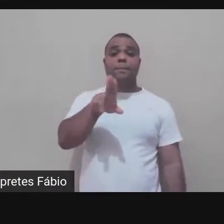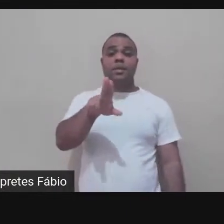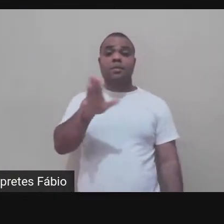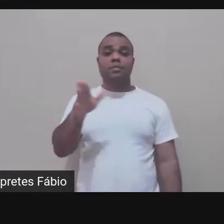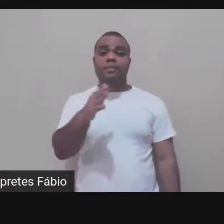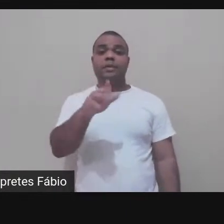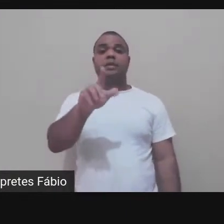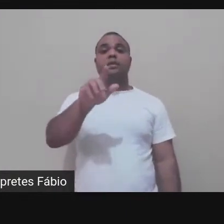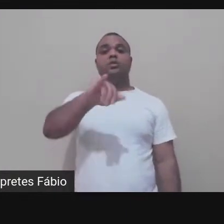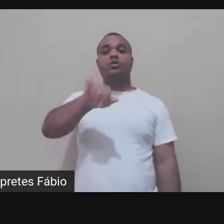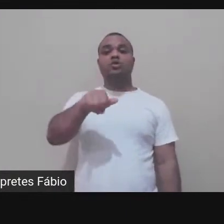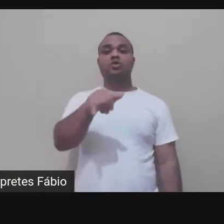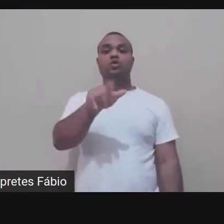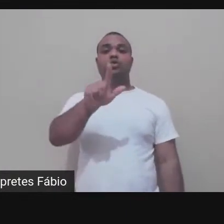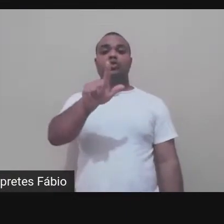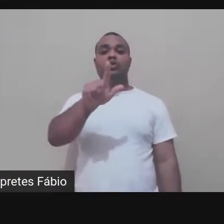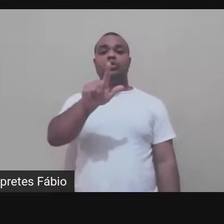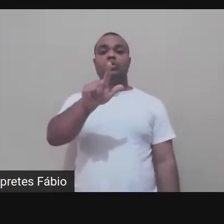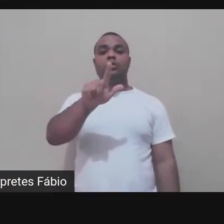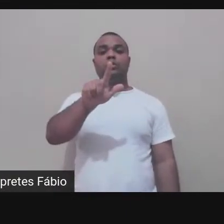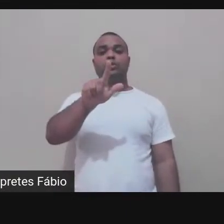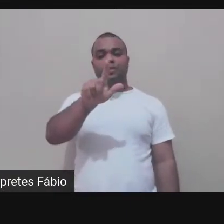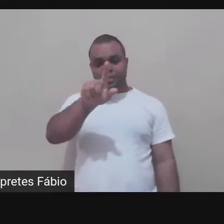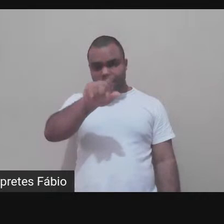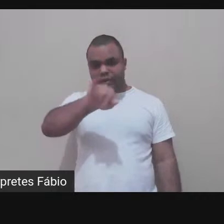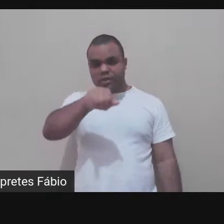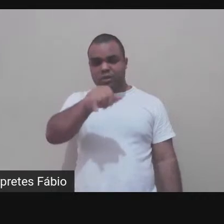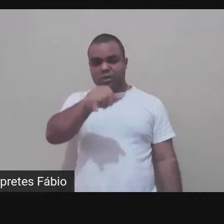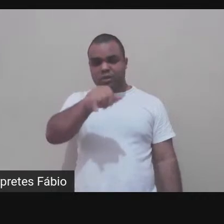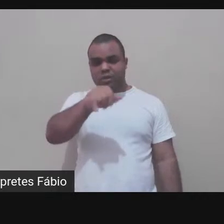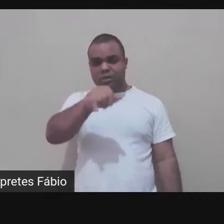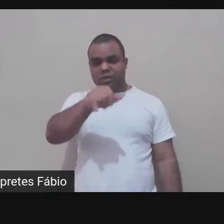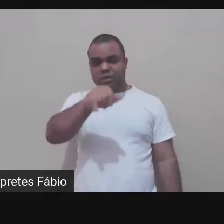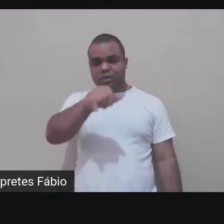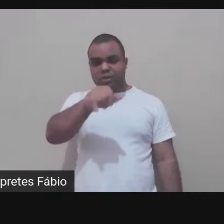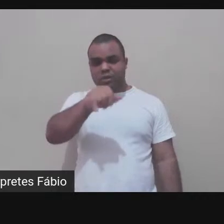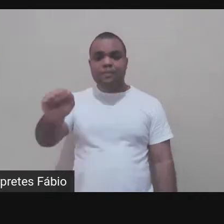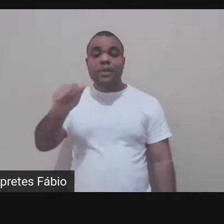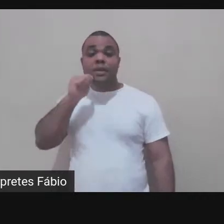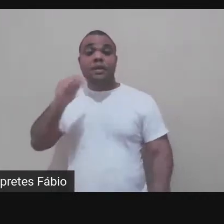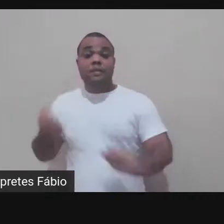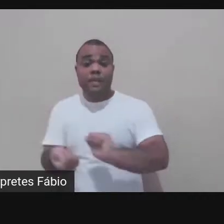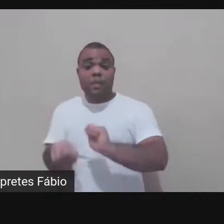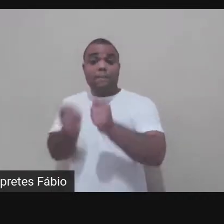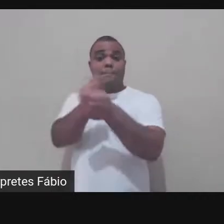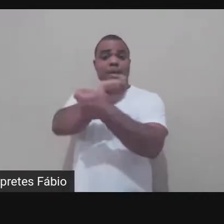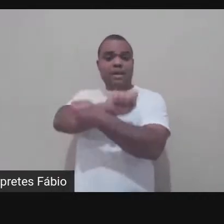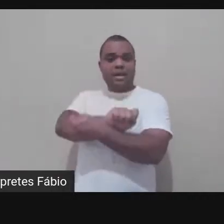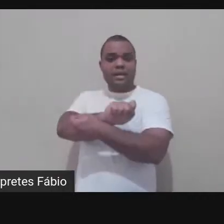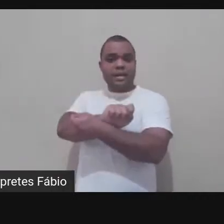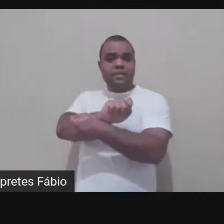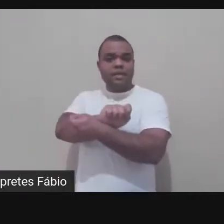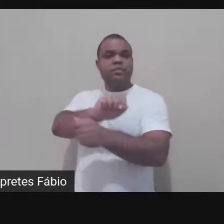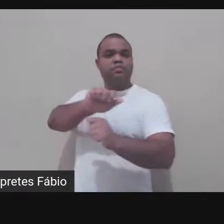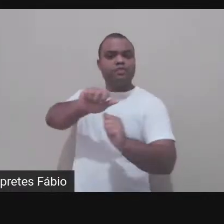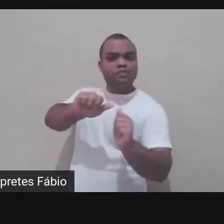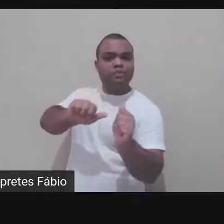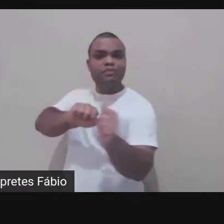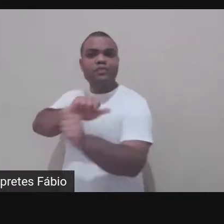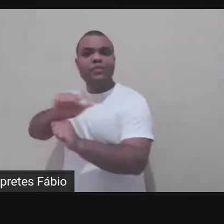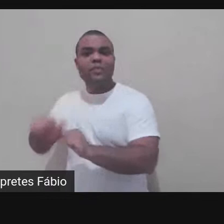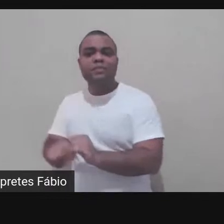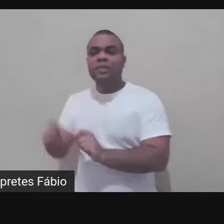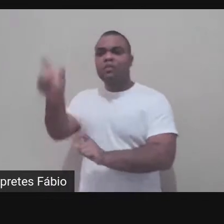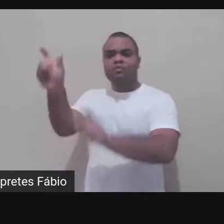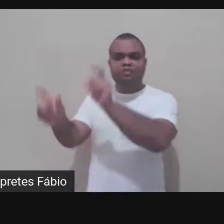semanas que a peça foi reencenada na internet mais especificamente no Twitter e eles usaram vários atores seis